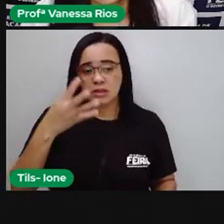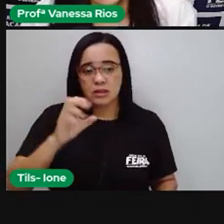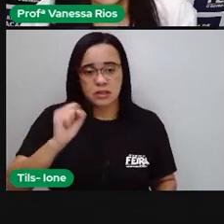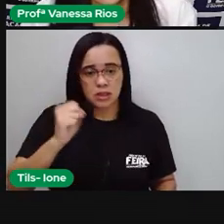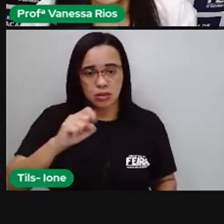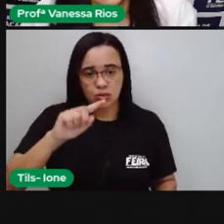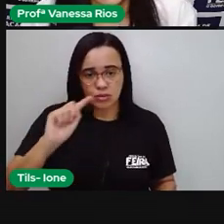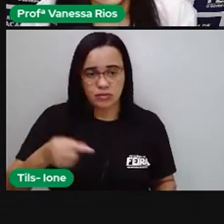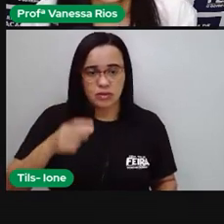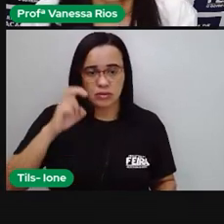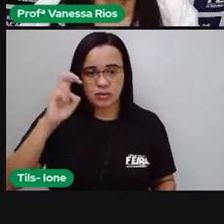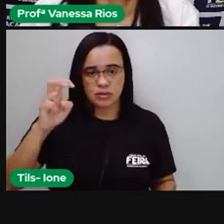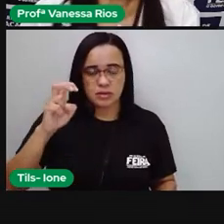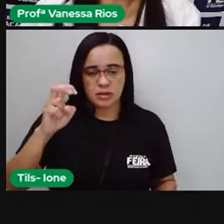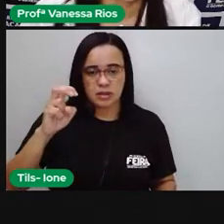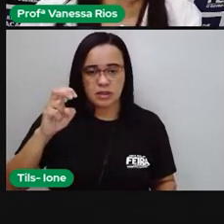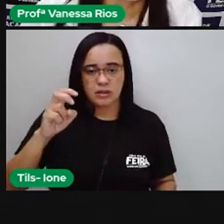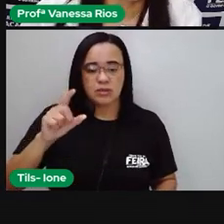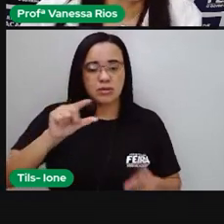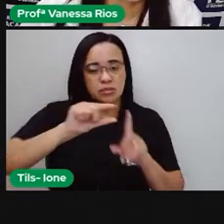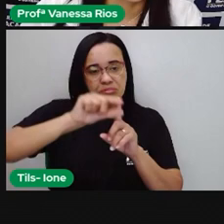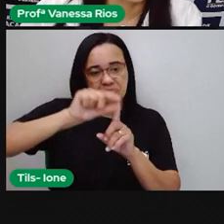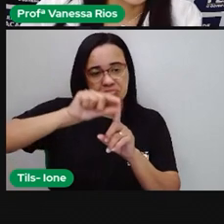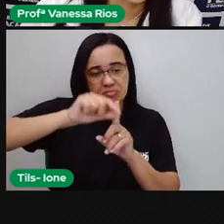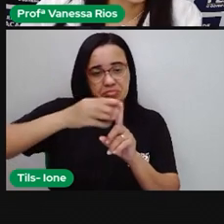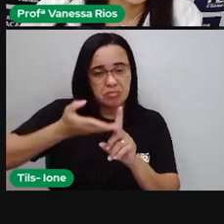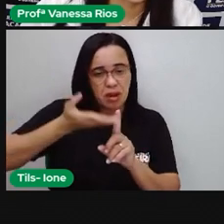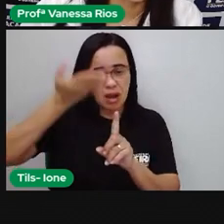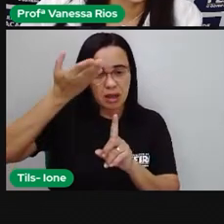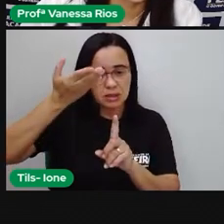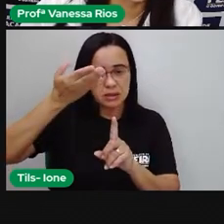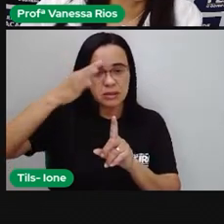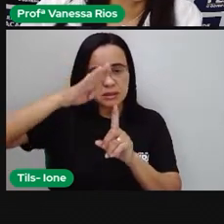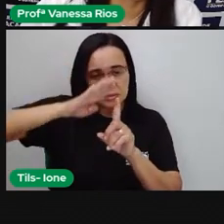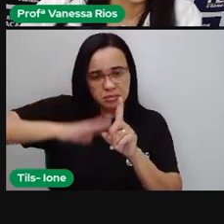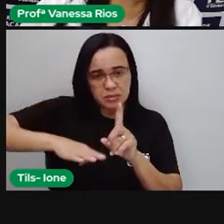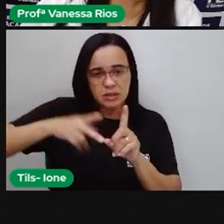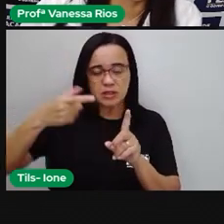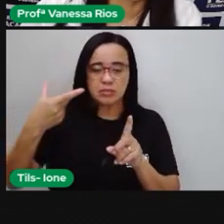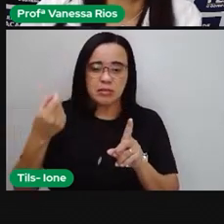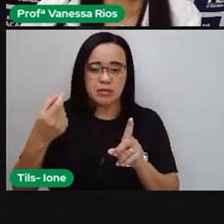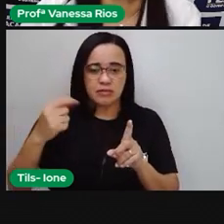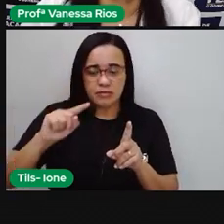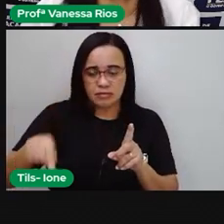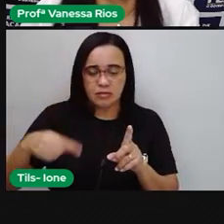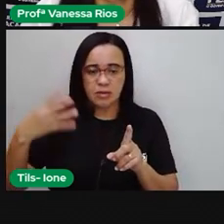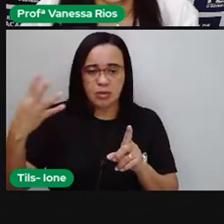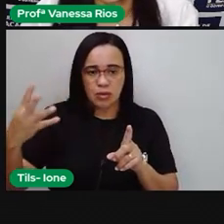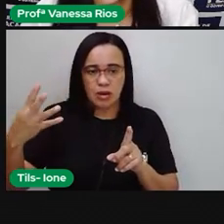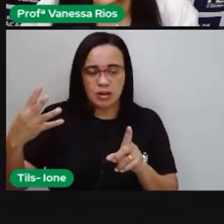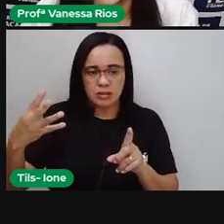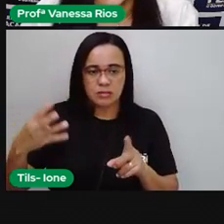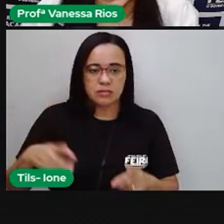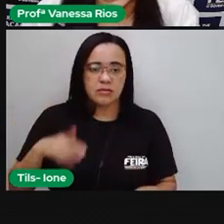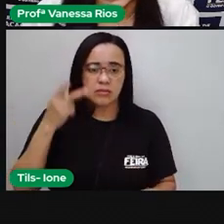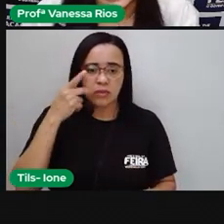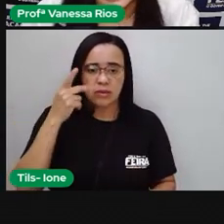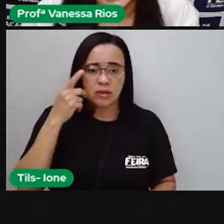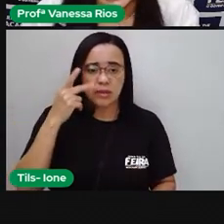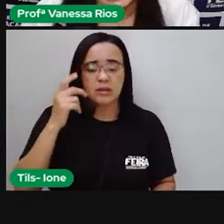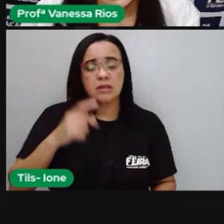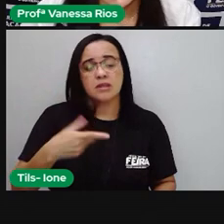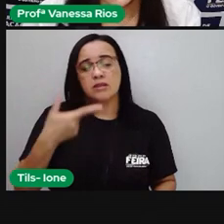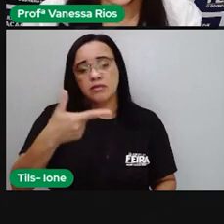20,4. Fortaleza vai ter a máxima aí de 28,2 e a mínima só 22.